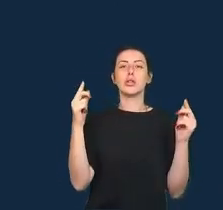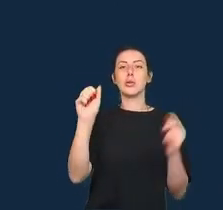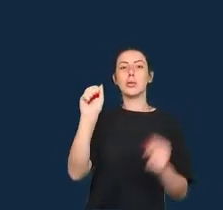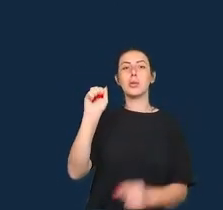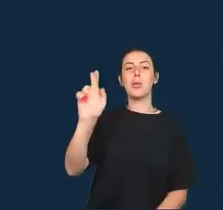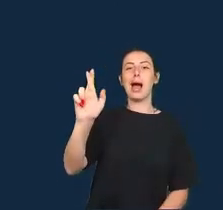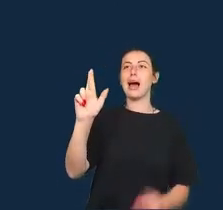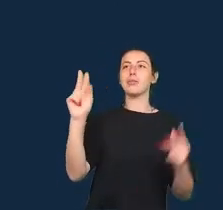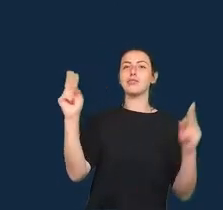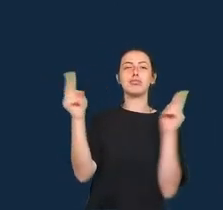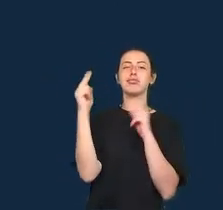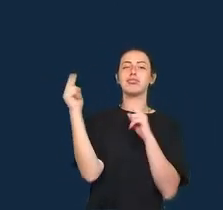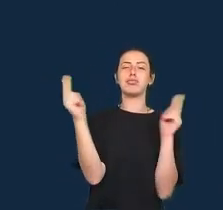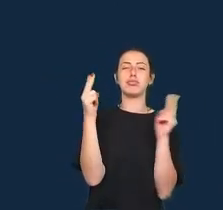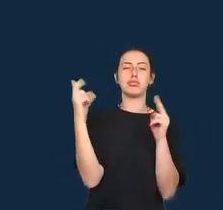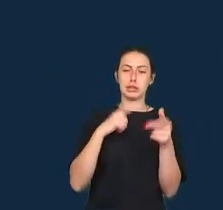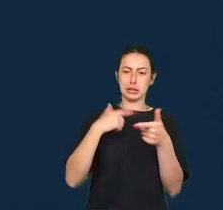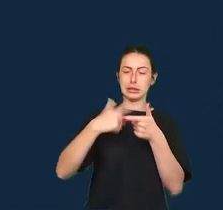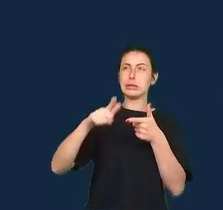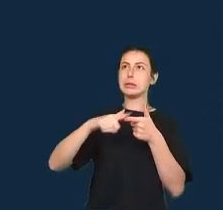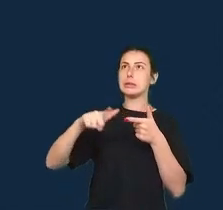de poluição de ar